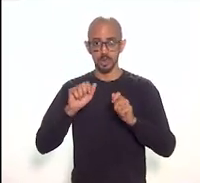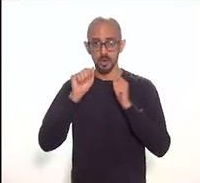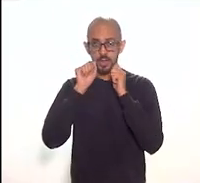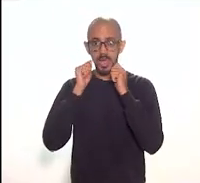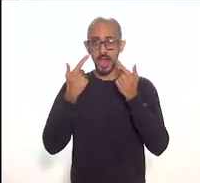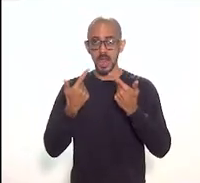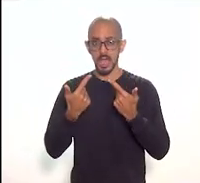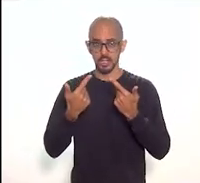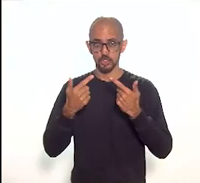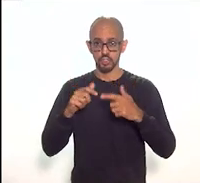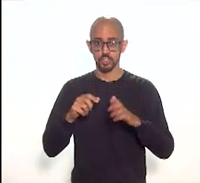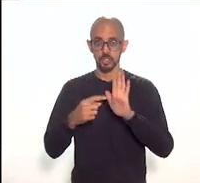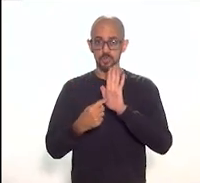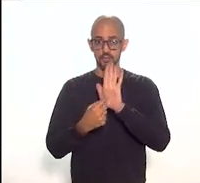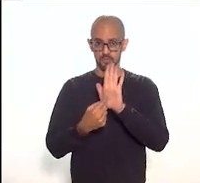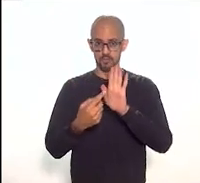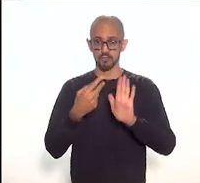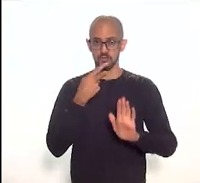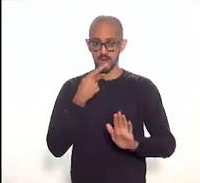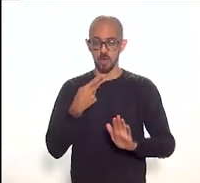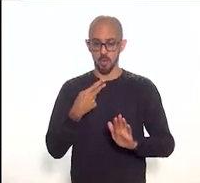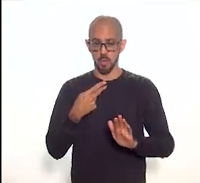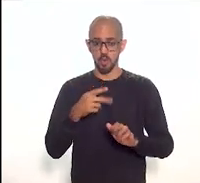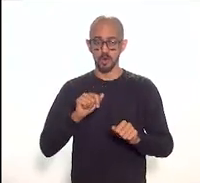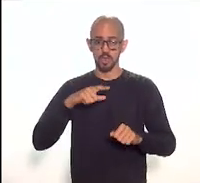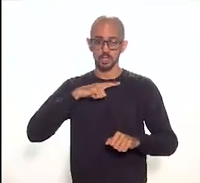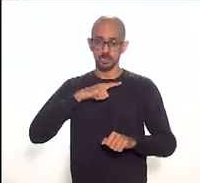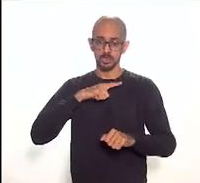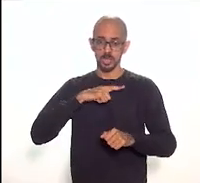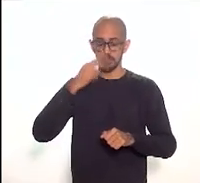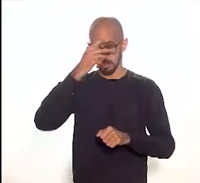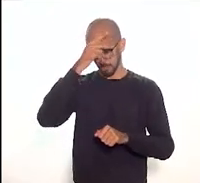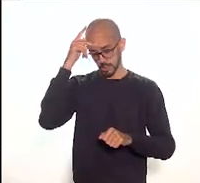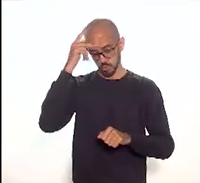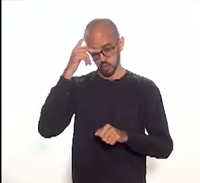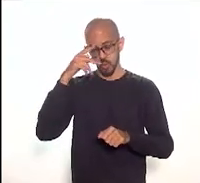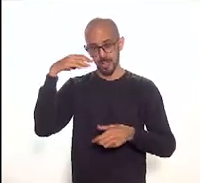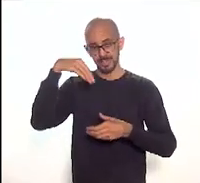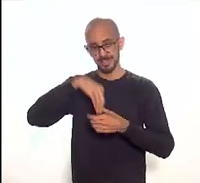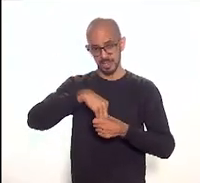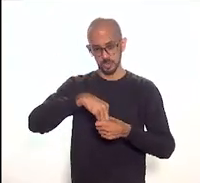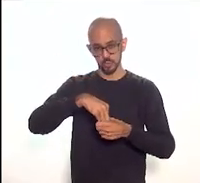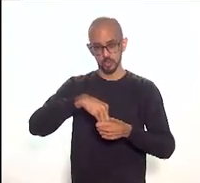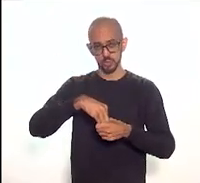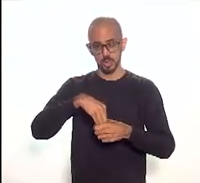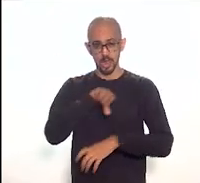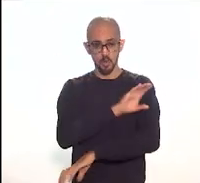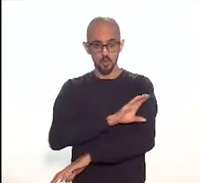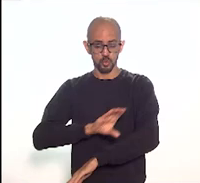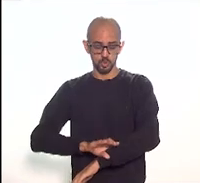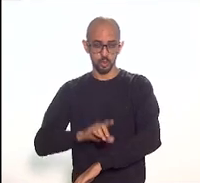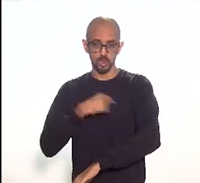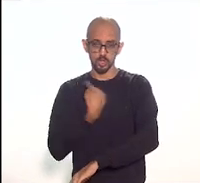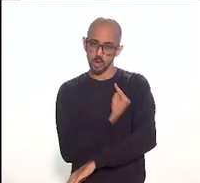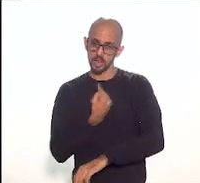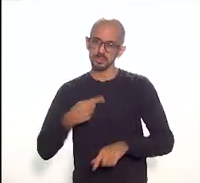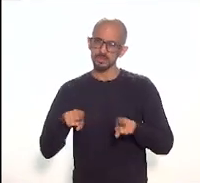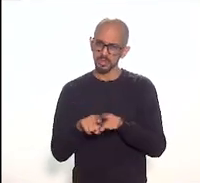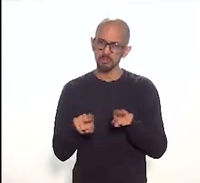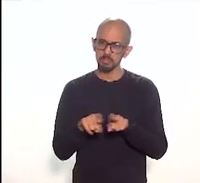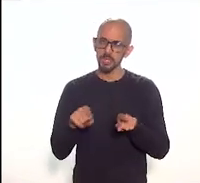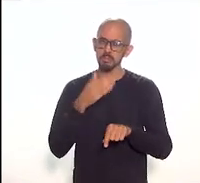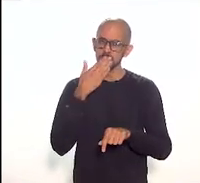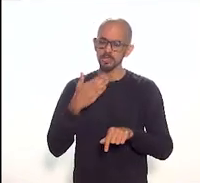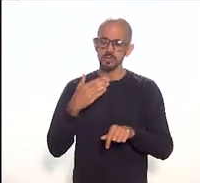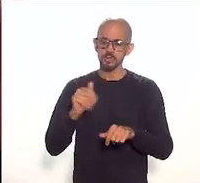que haja uma pessoa da área de cultura da Lerge nesse comitê nós consideramos também que a sobreintendência de